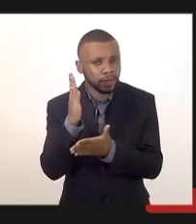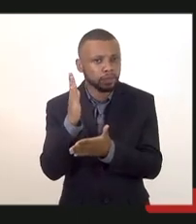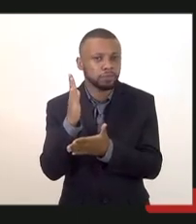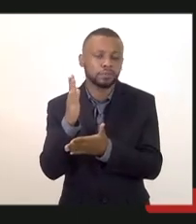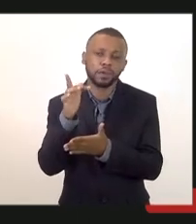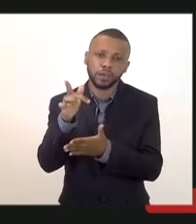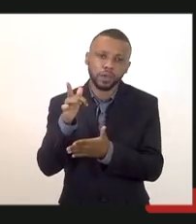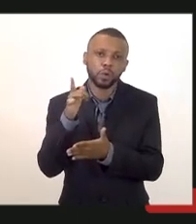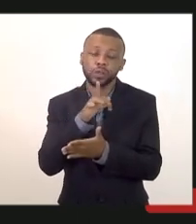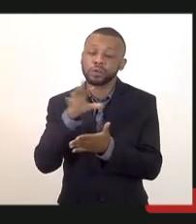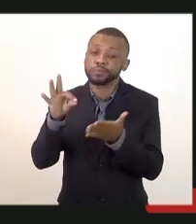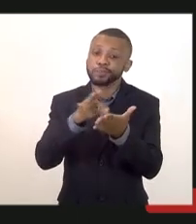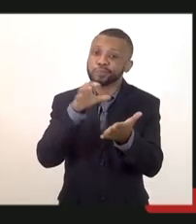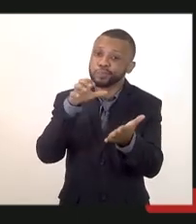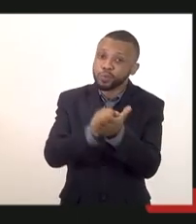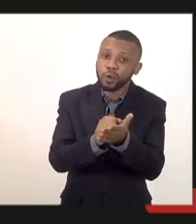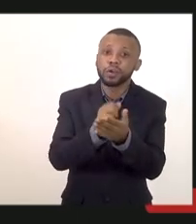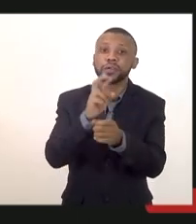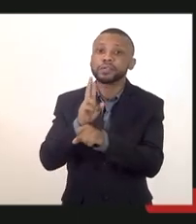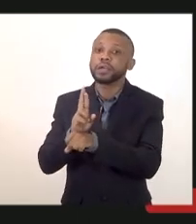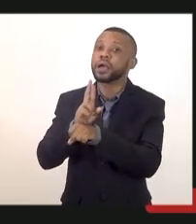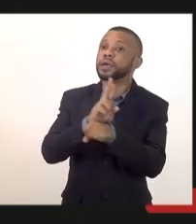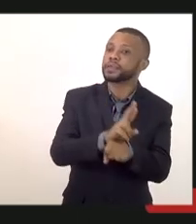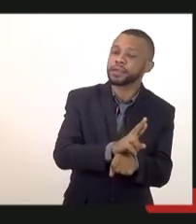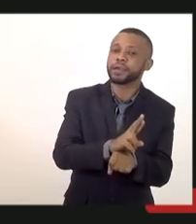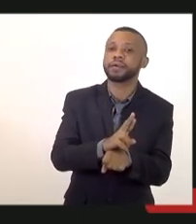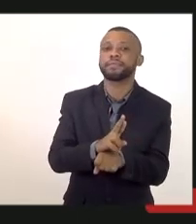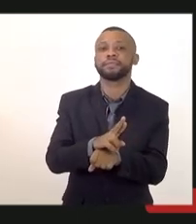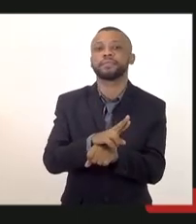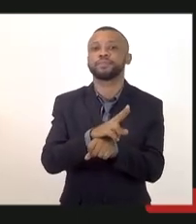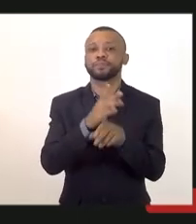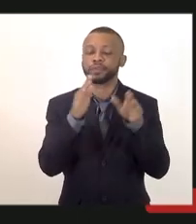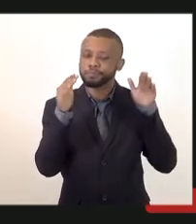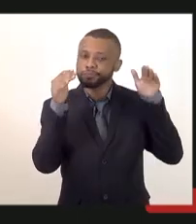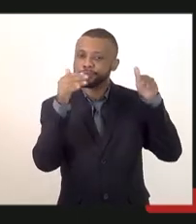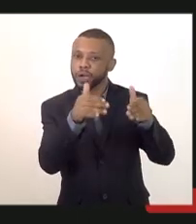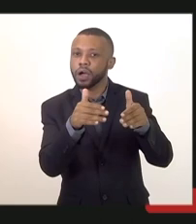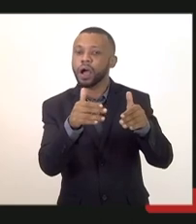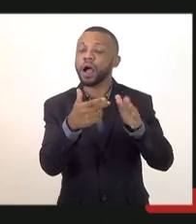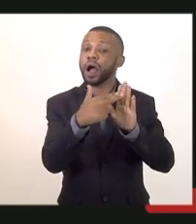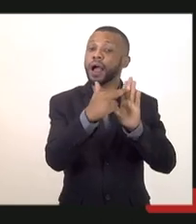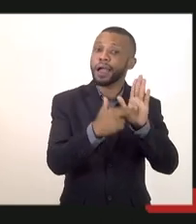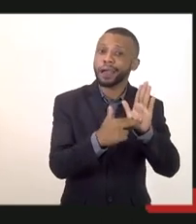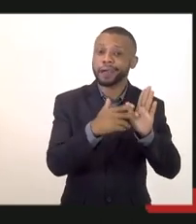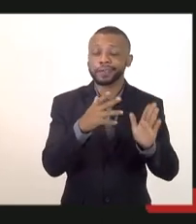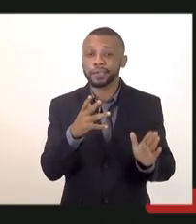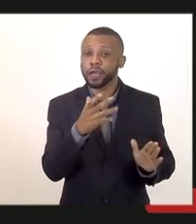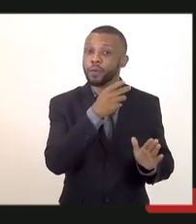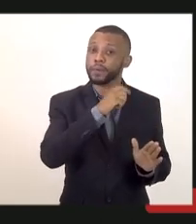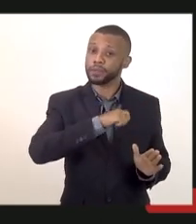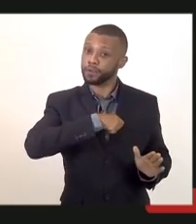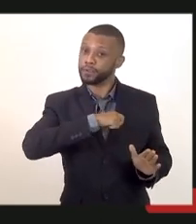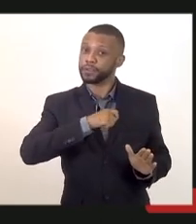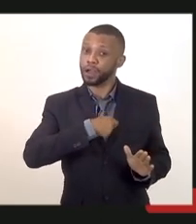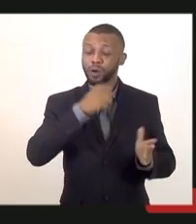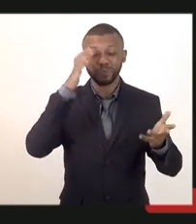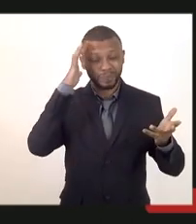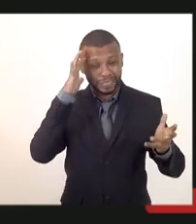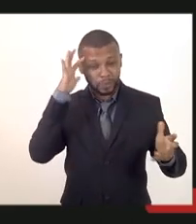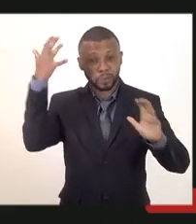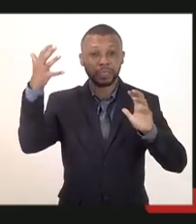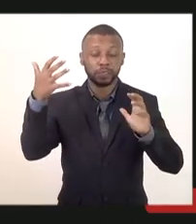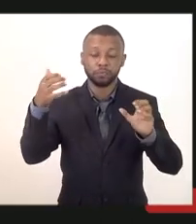colocam no cadastro de reserva mediante o regime de recuperação fiscal e toda a situação que o governo vem passando